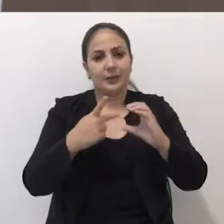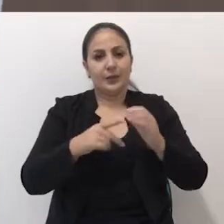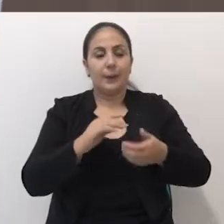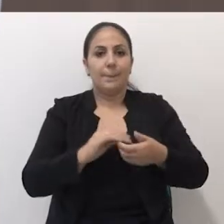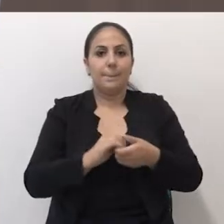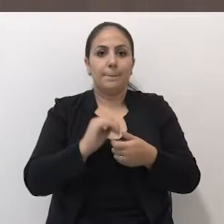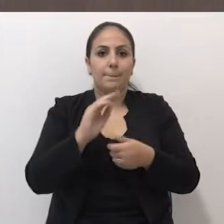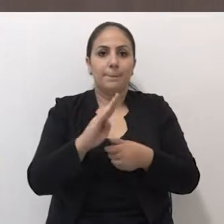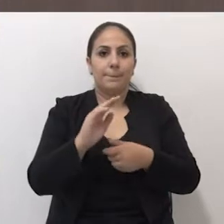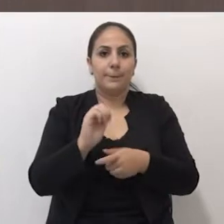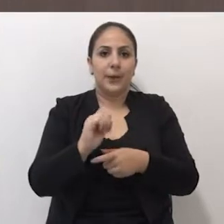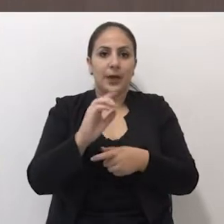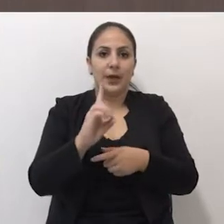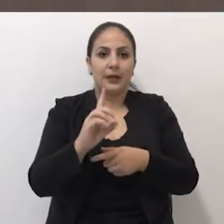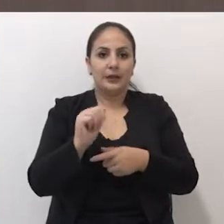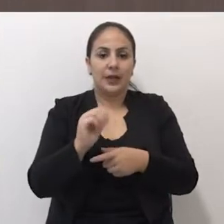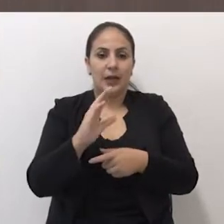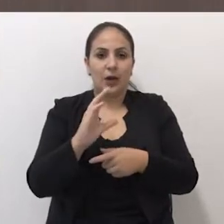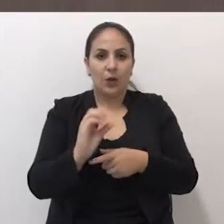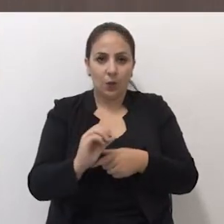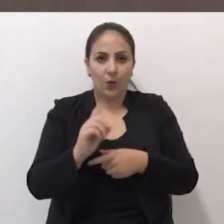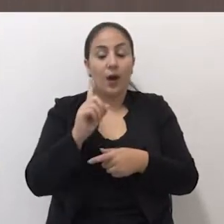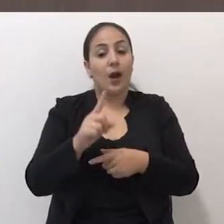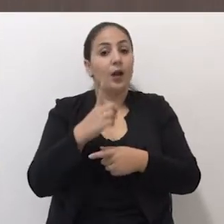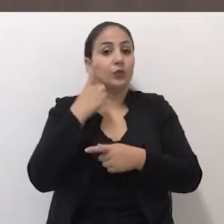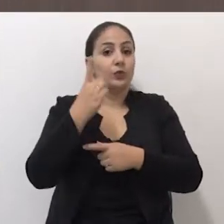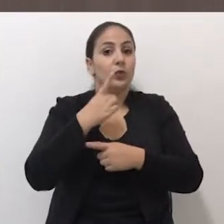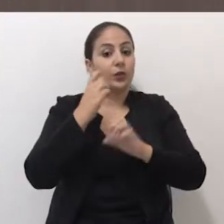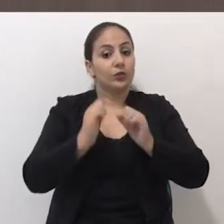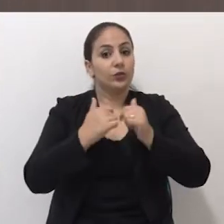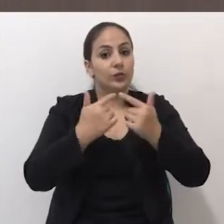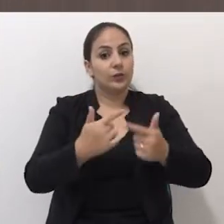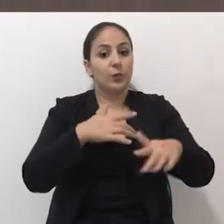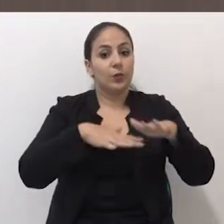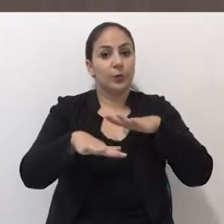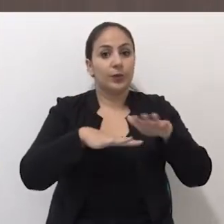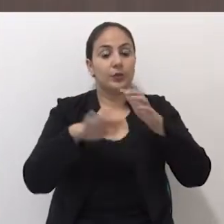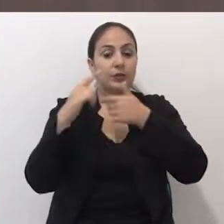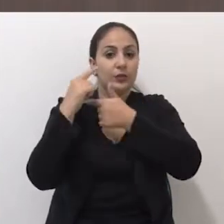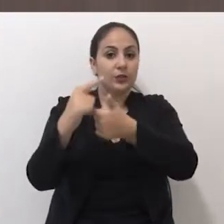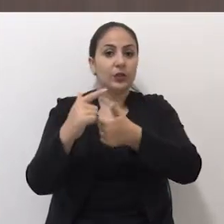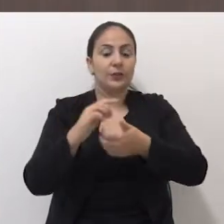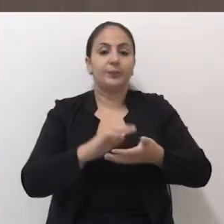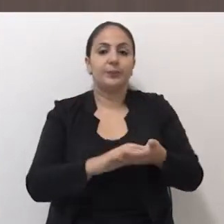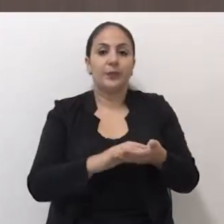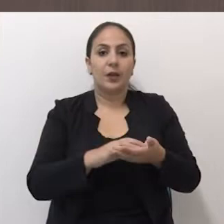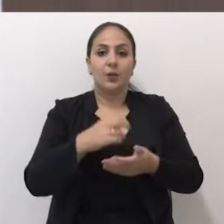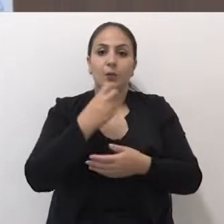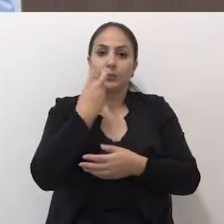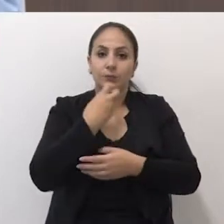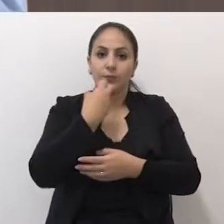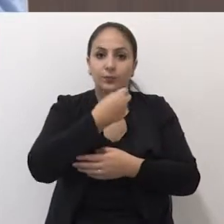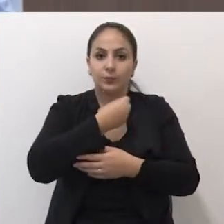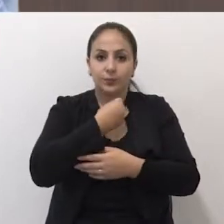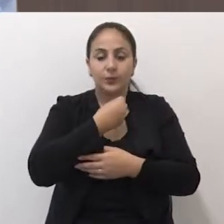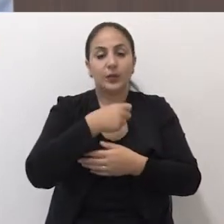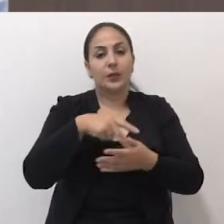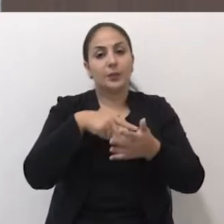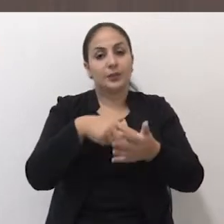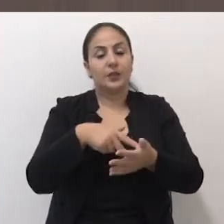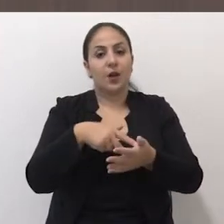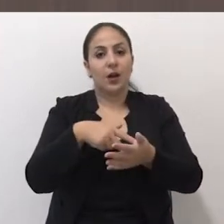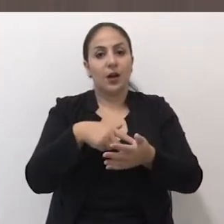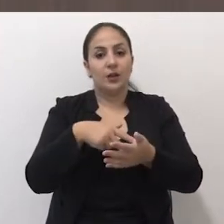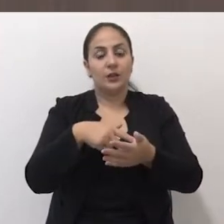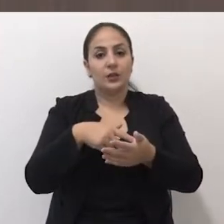Badaco é advogado, ativista do movimento tradicionalista, locutor e apresentador de